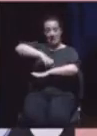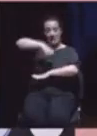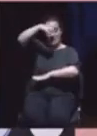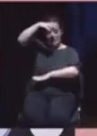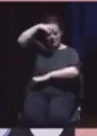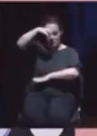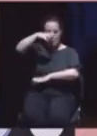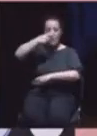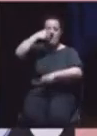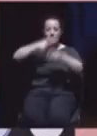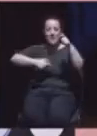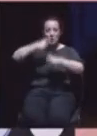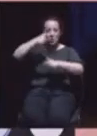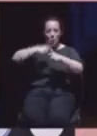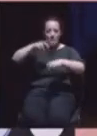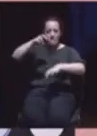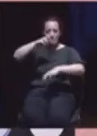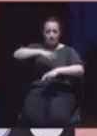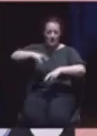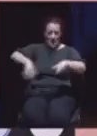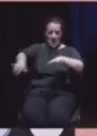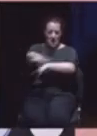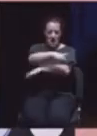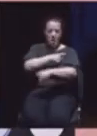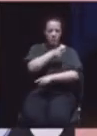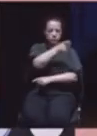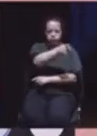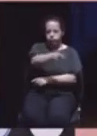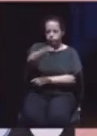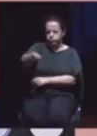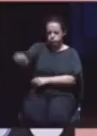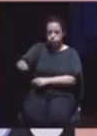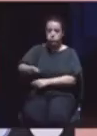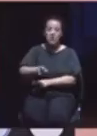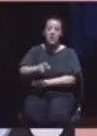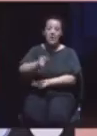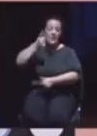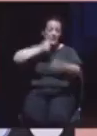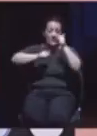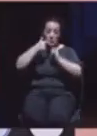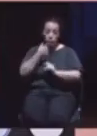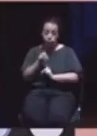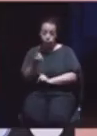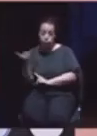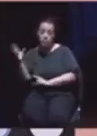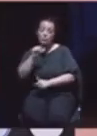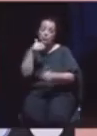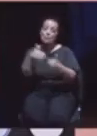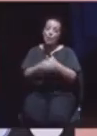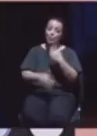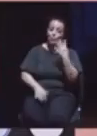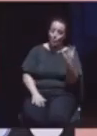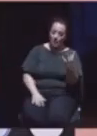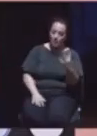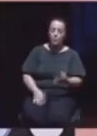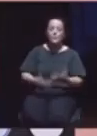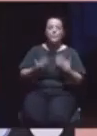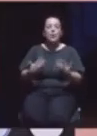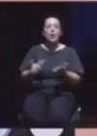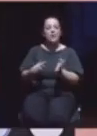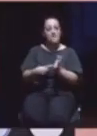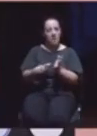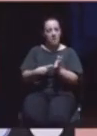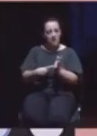sobre a multidão na rua, causando dezenas de feridos e quatro mortos. Falta agora o Executivo Municipal